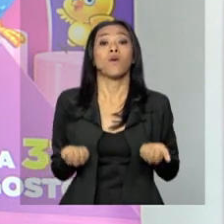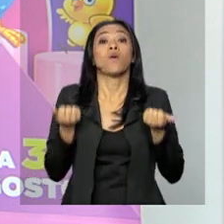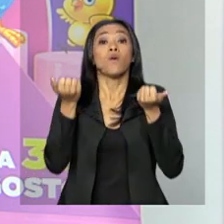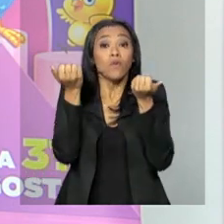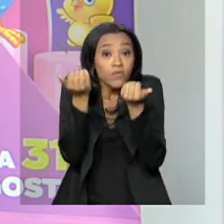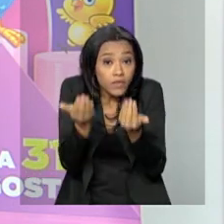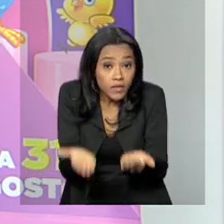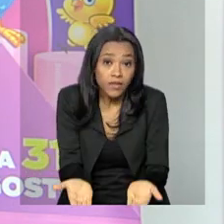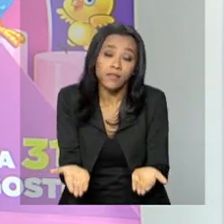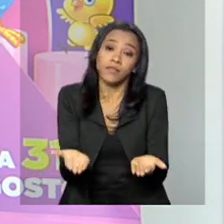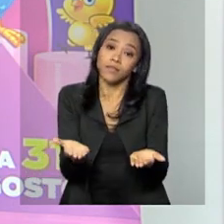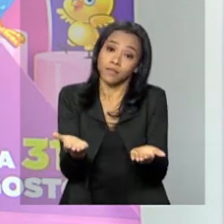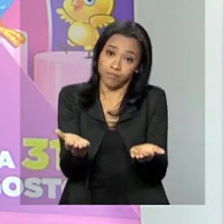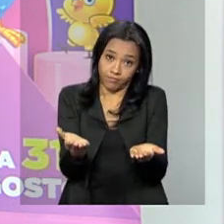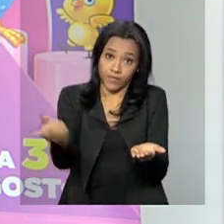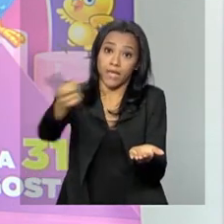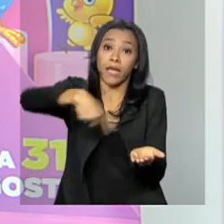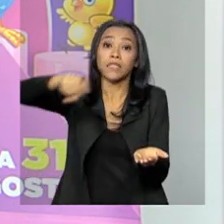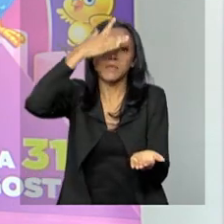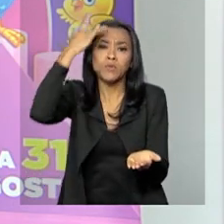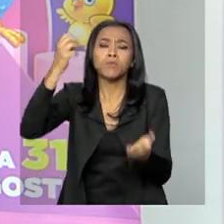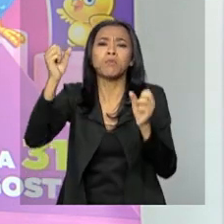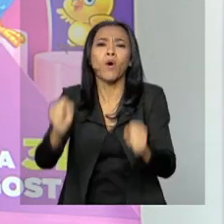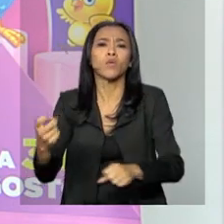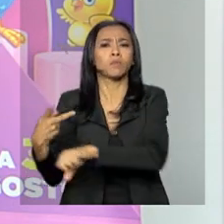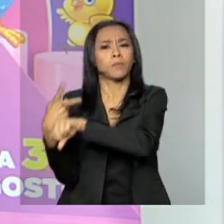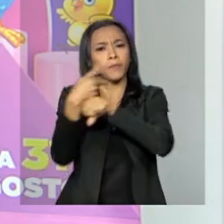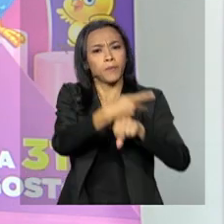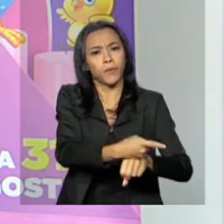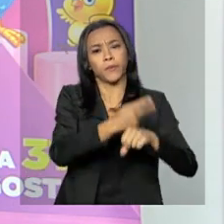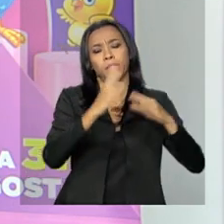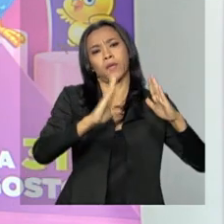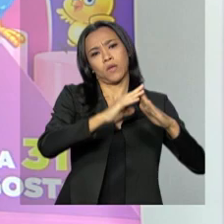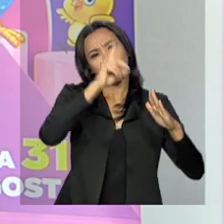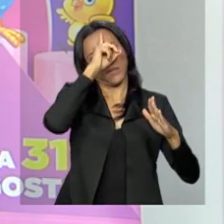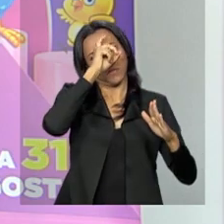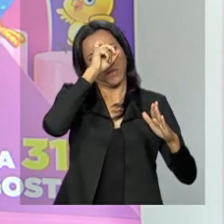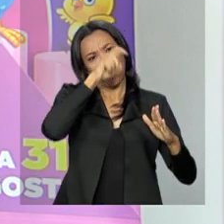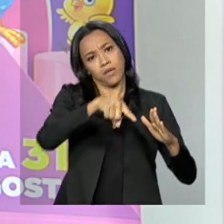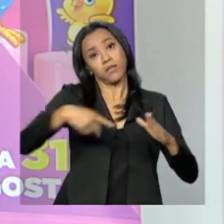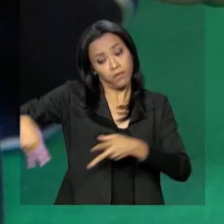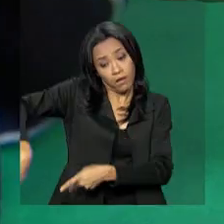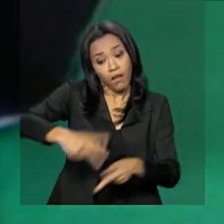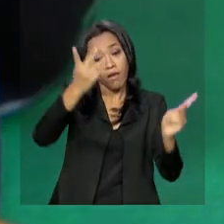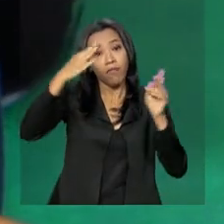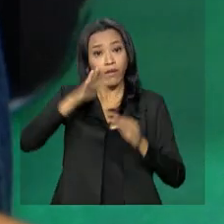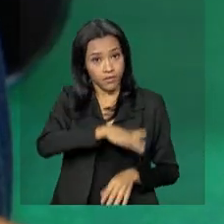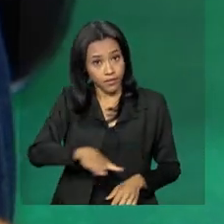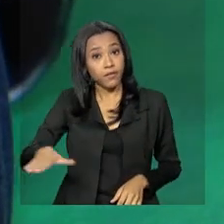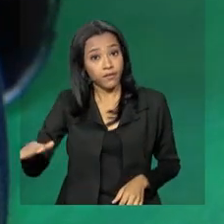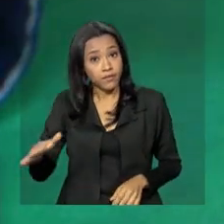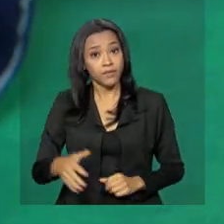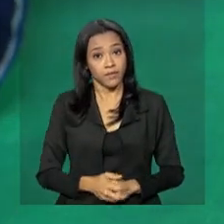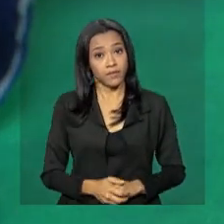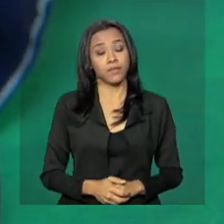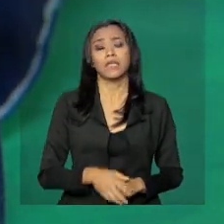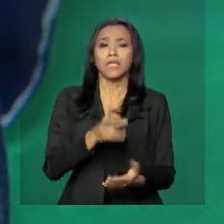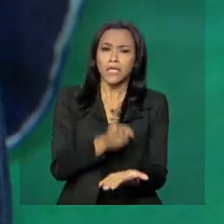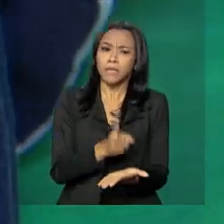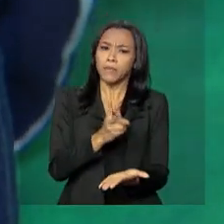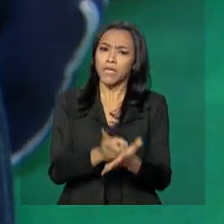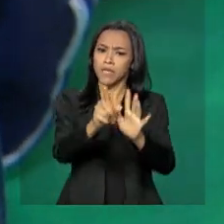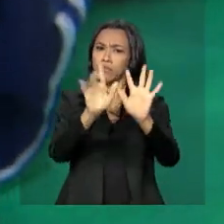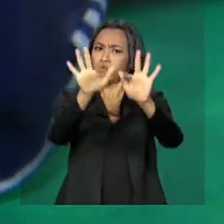condições para que as pessoas possam procurar os centros de vacinação e levar suas crianças. E mesmo após o